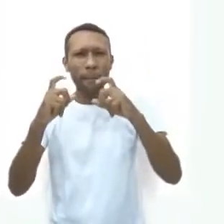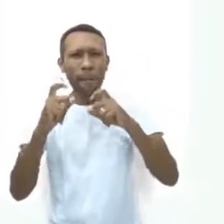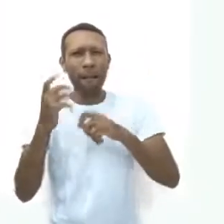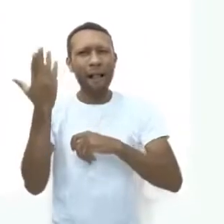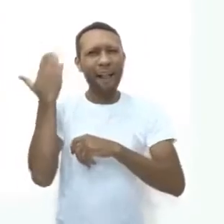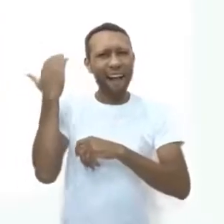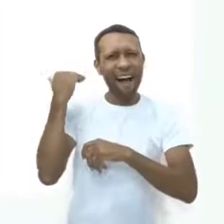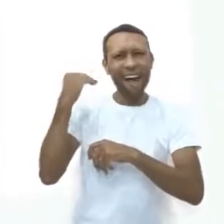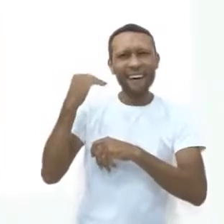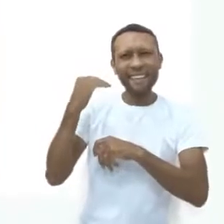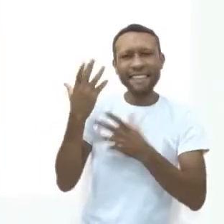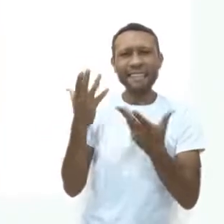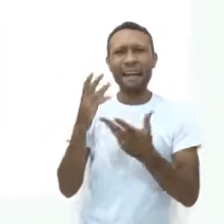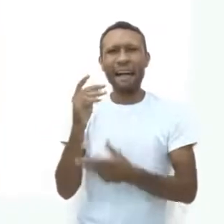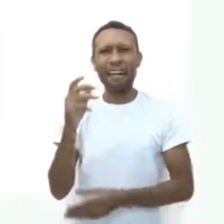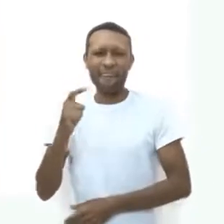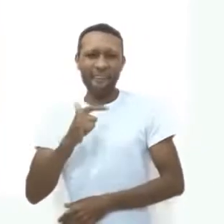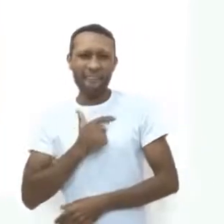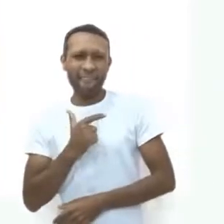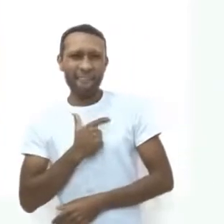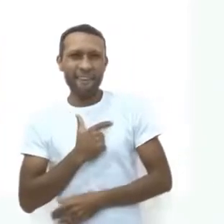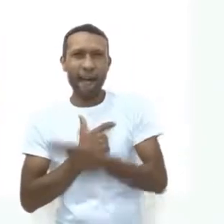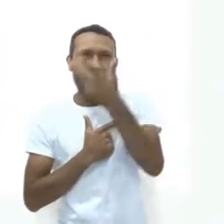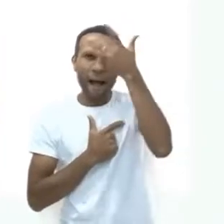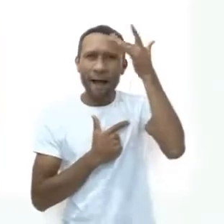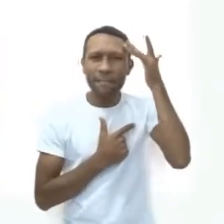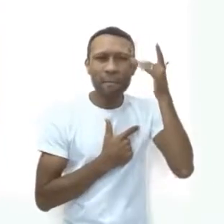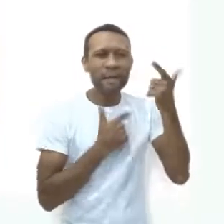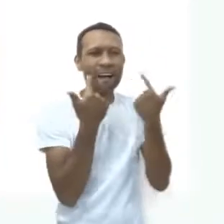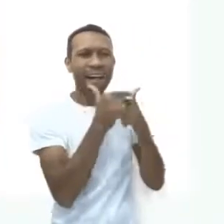tem dele e que vai fazer todo mundo rir, certo?